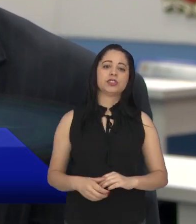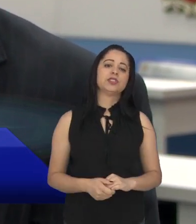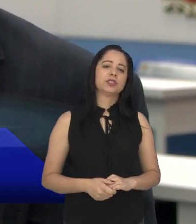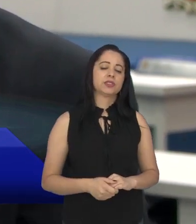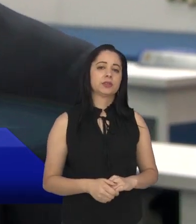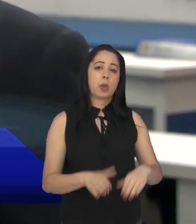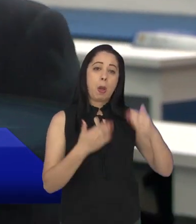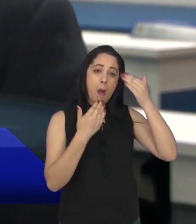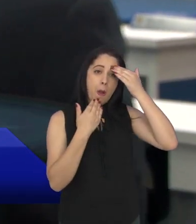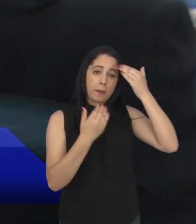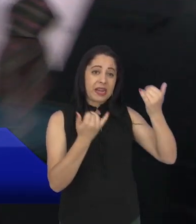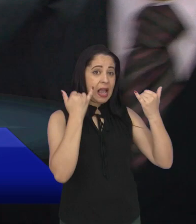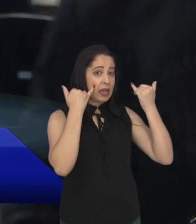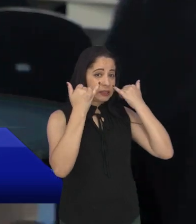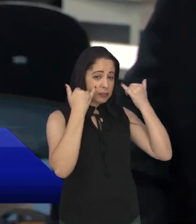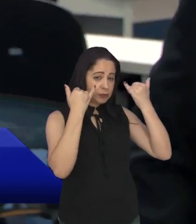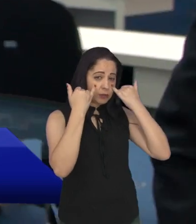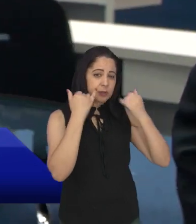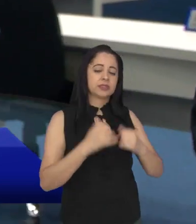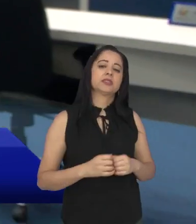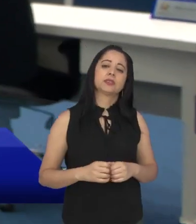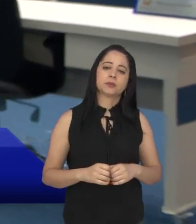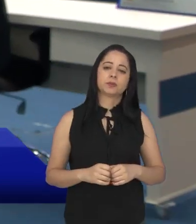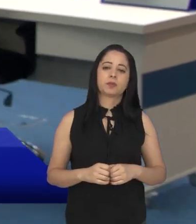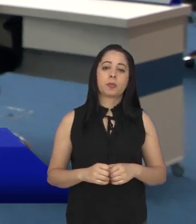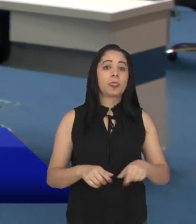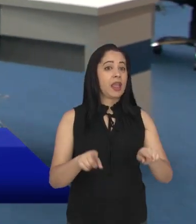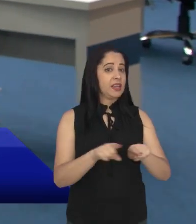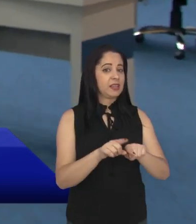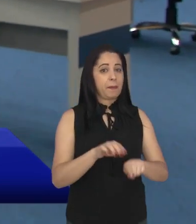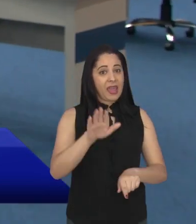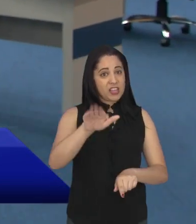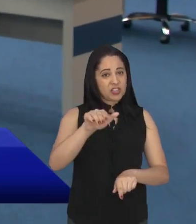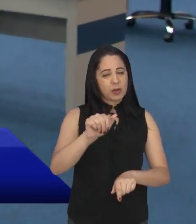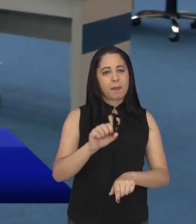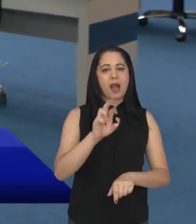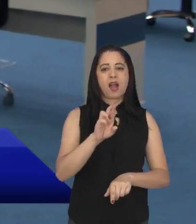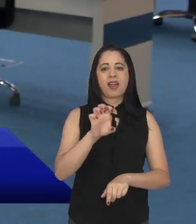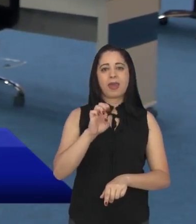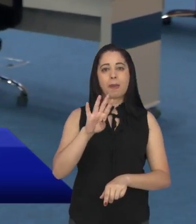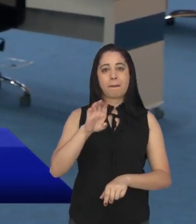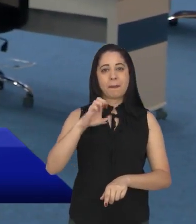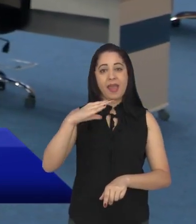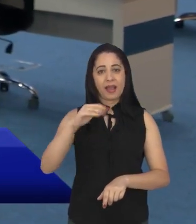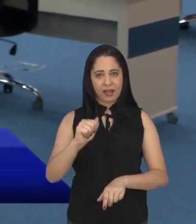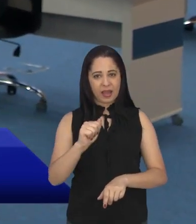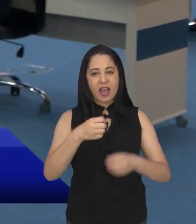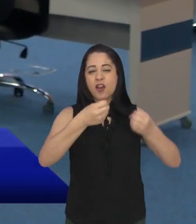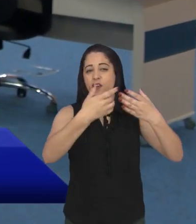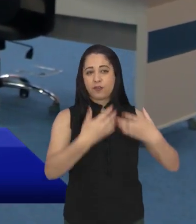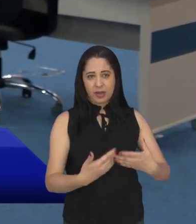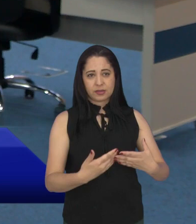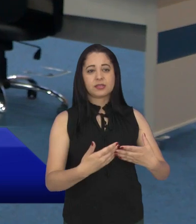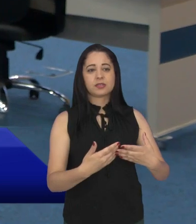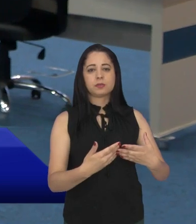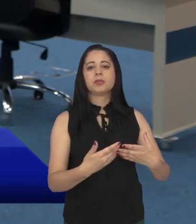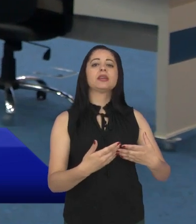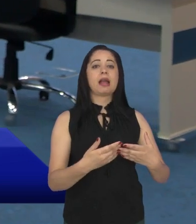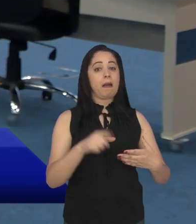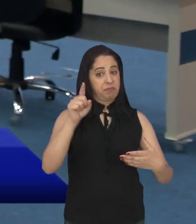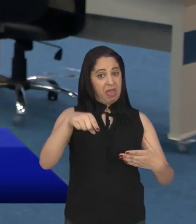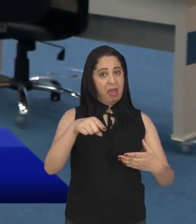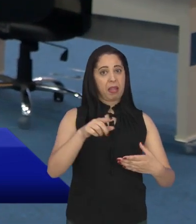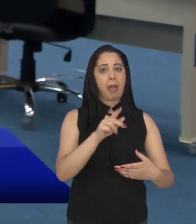Perfeito, muito obrigada pelas informações, Wellington. Enquanto isso eu quero chamar a Rebeca, ela vai falar um pouquinho mais para a gente. A Rebeca